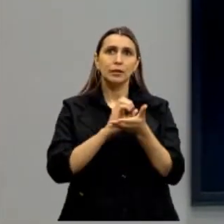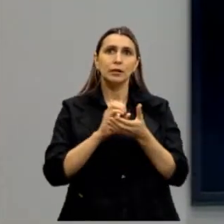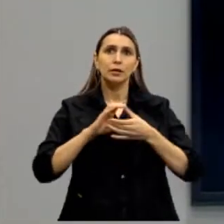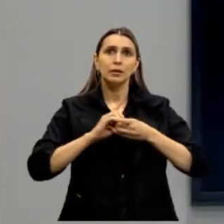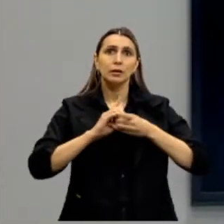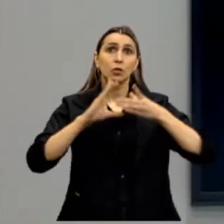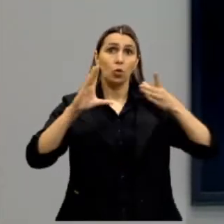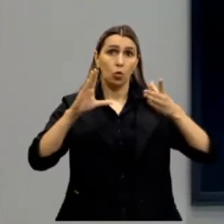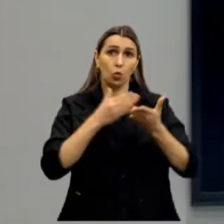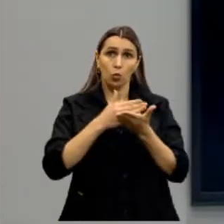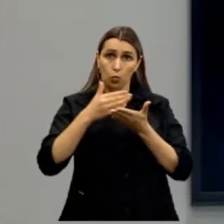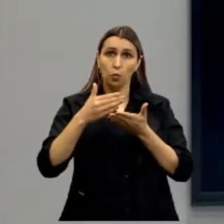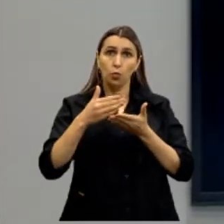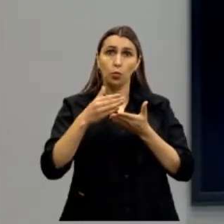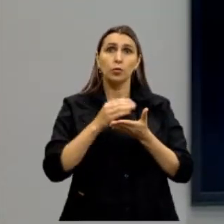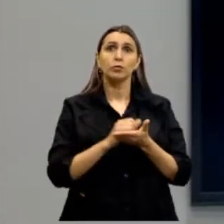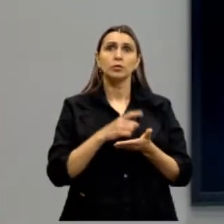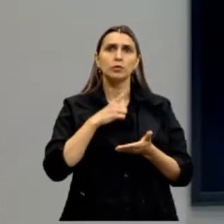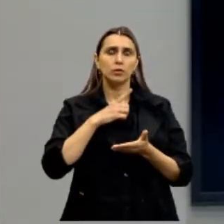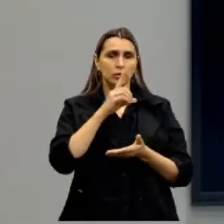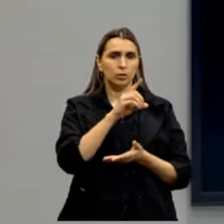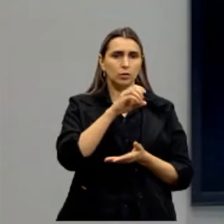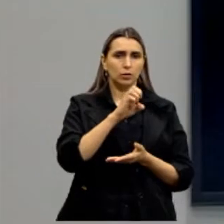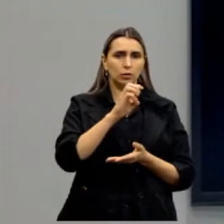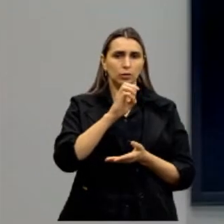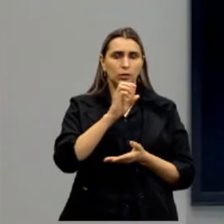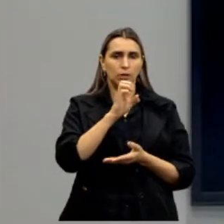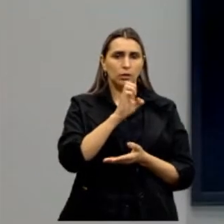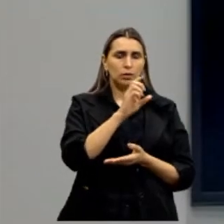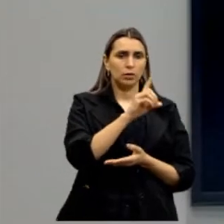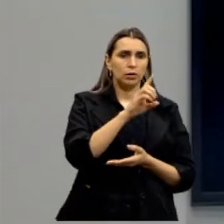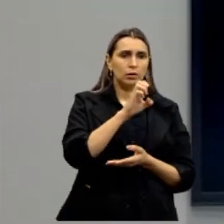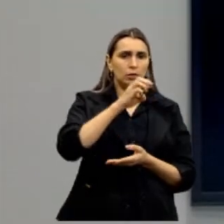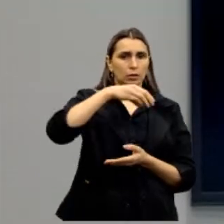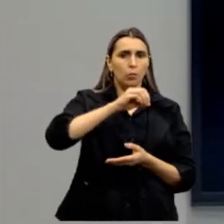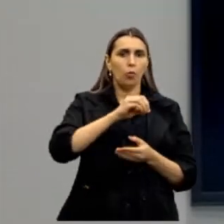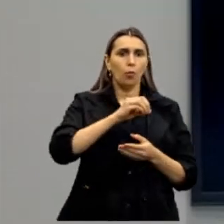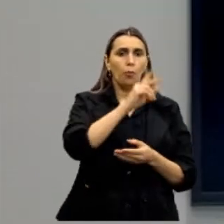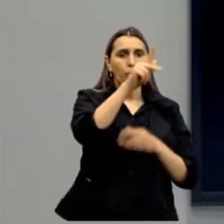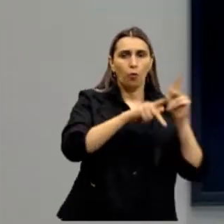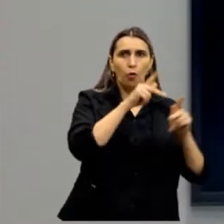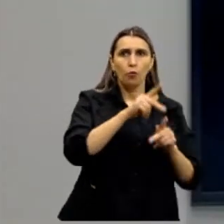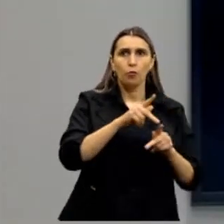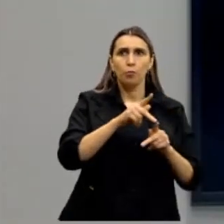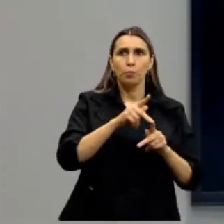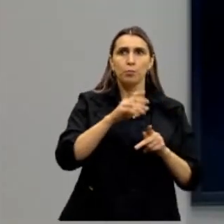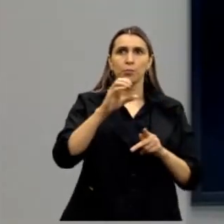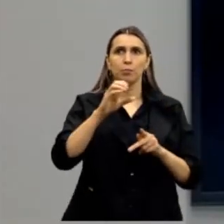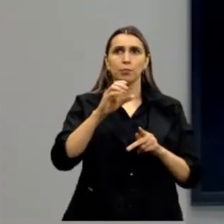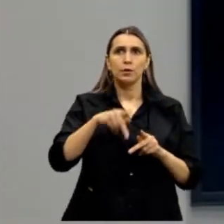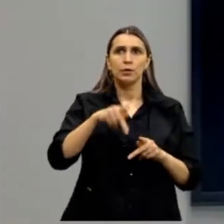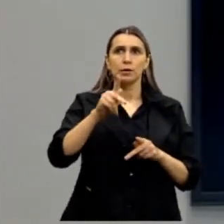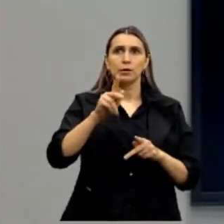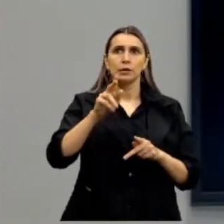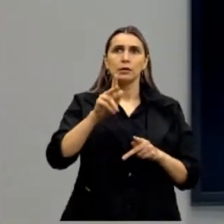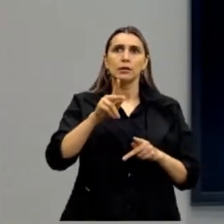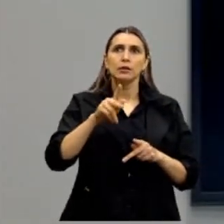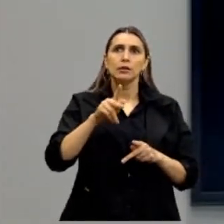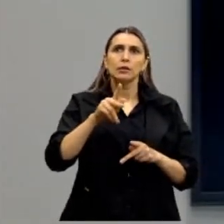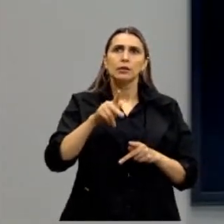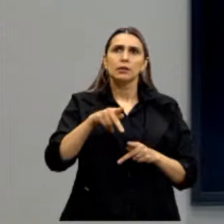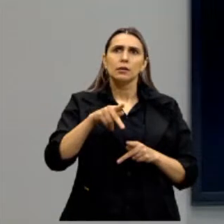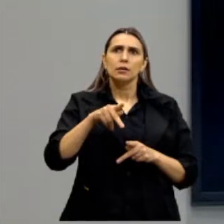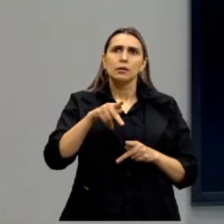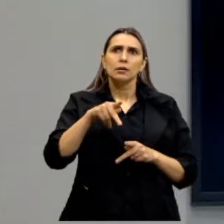democracia. Já conhece, né? Demos povo, kratos ou krasia, poder. Um grego aqui, demos é muito. Demos